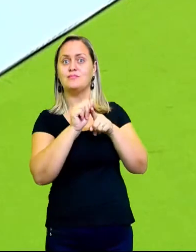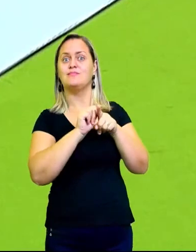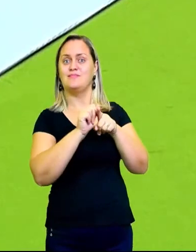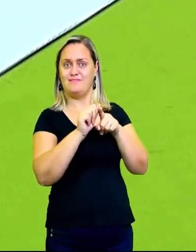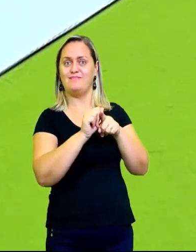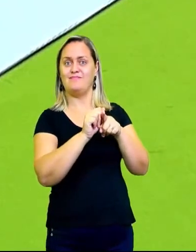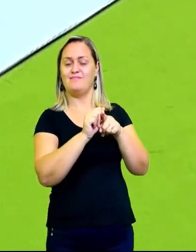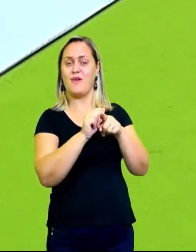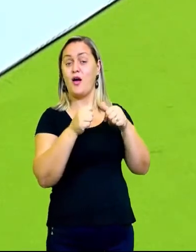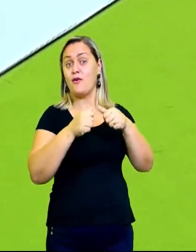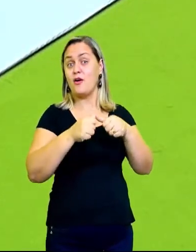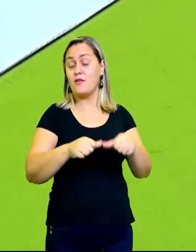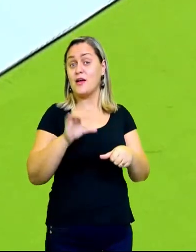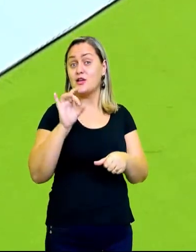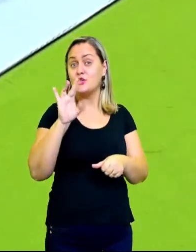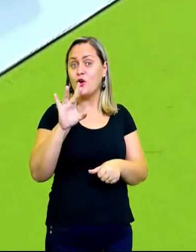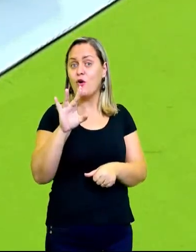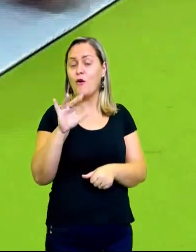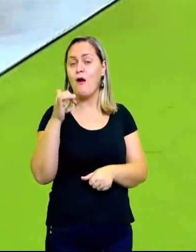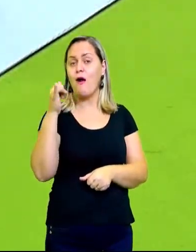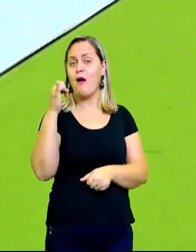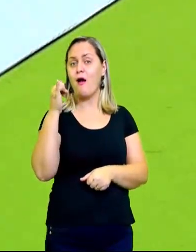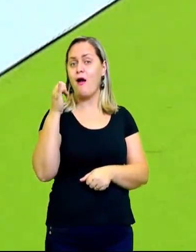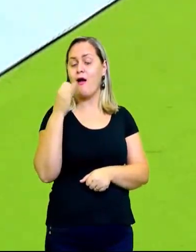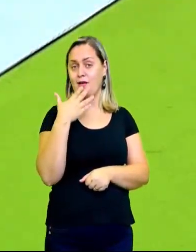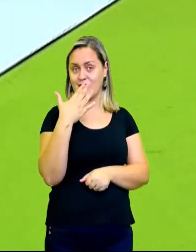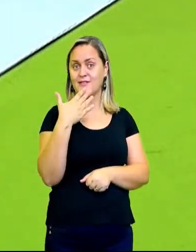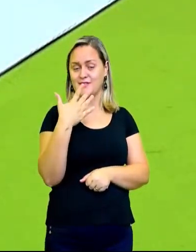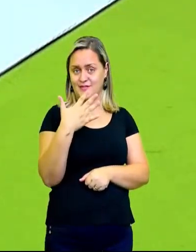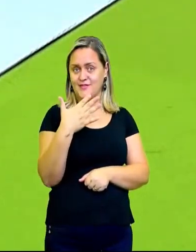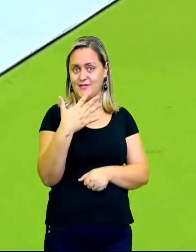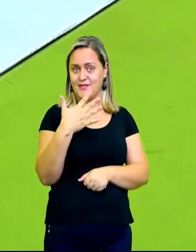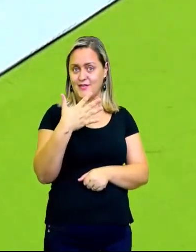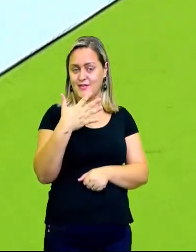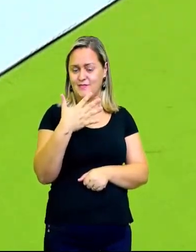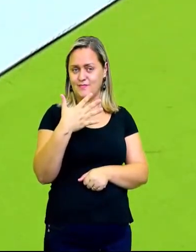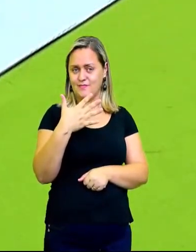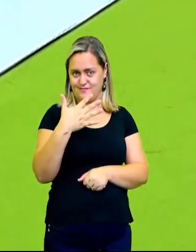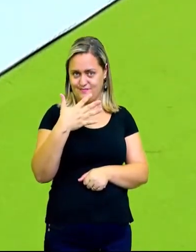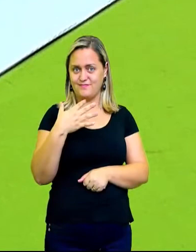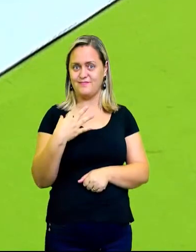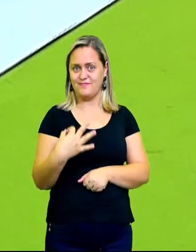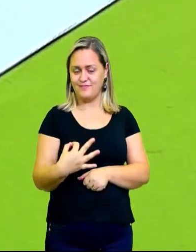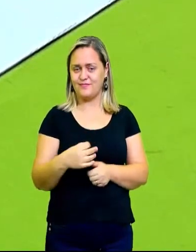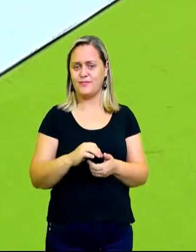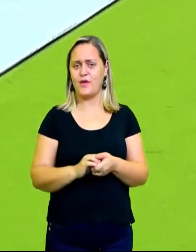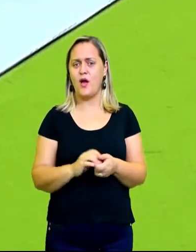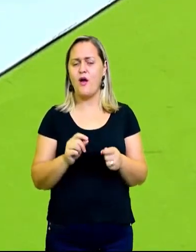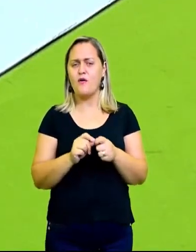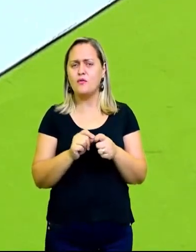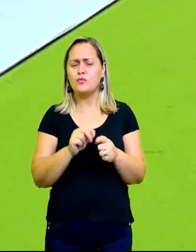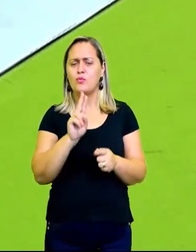vem com o lápis, bem leve, para depois você poder ir desmanchando.